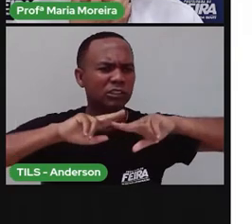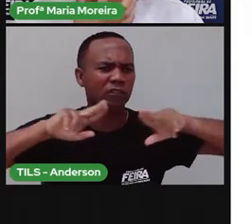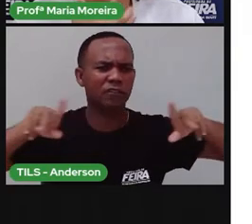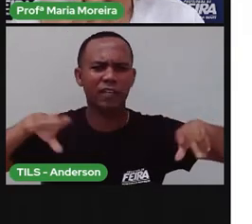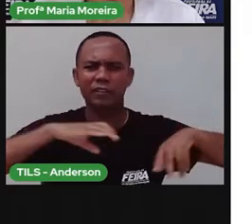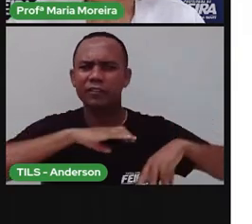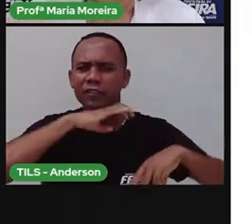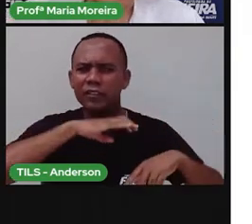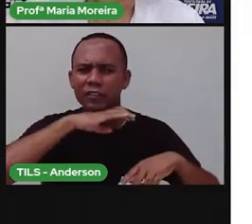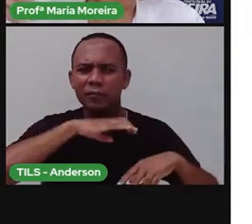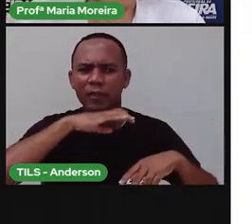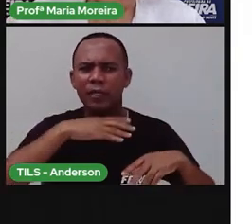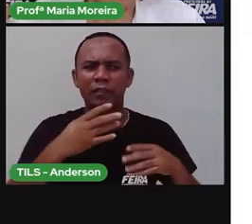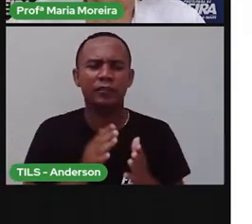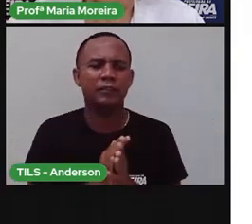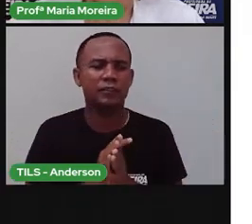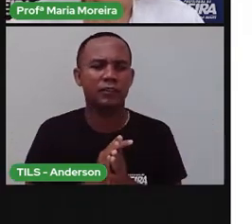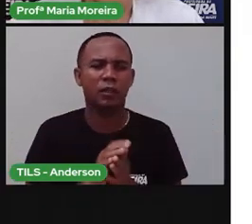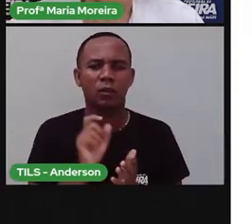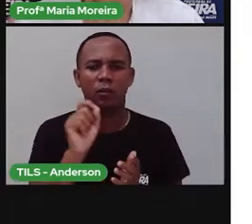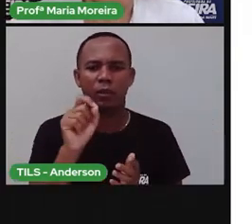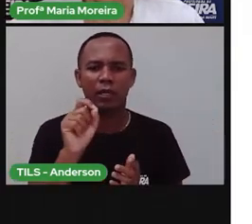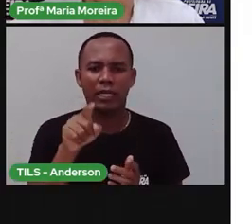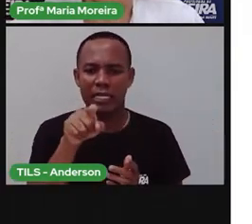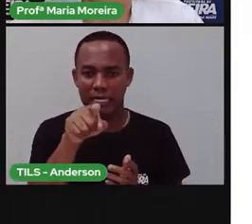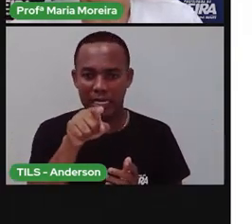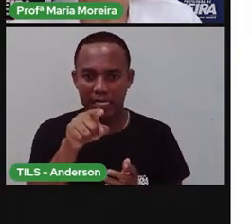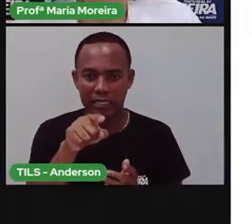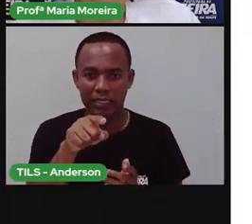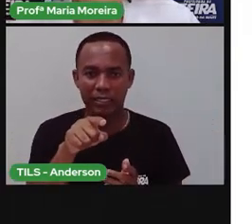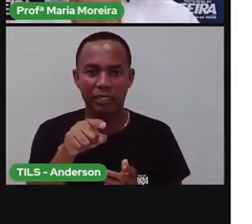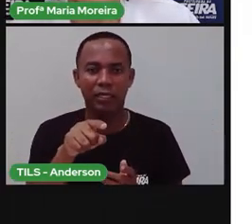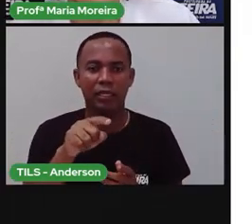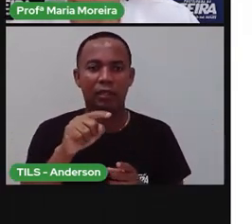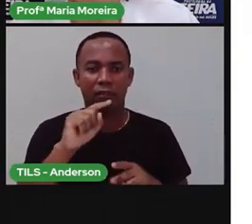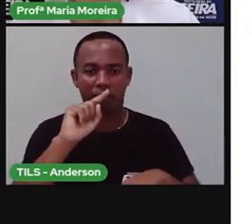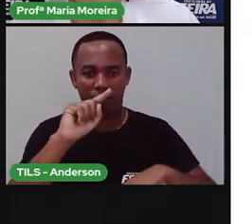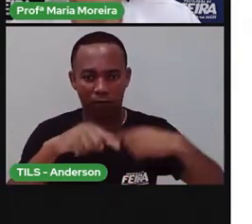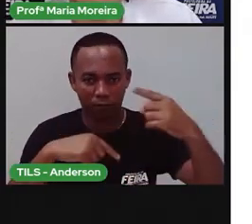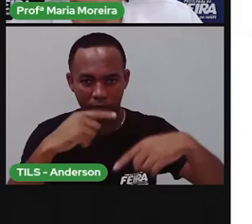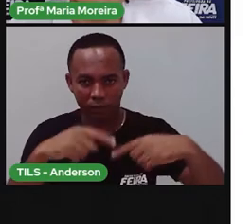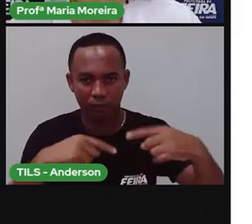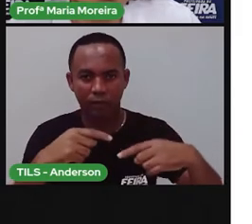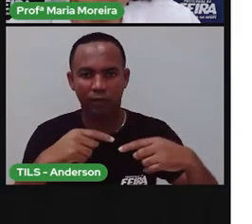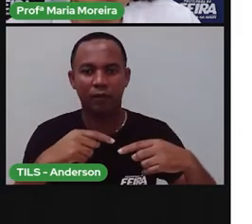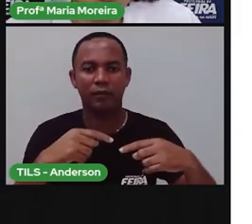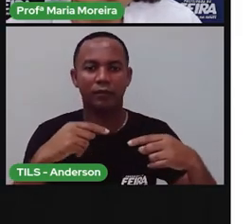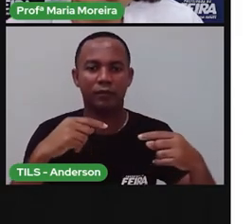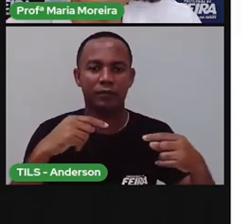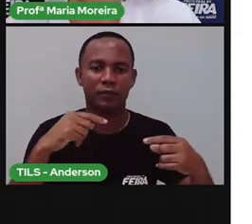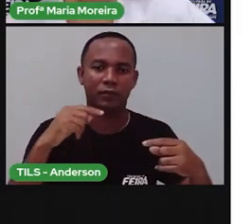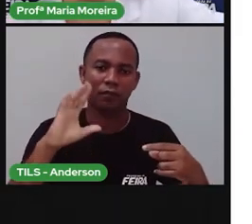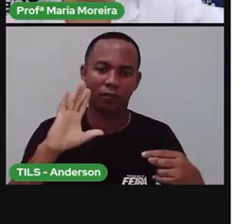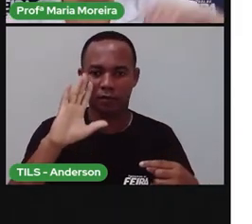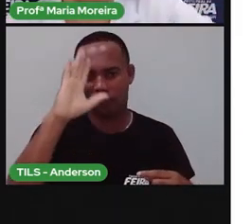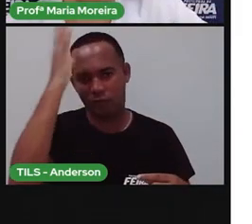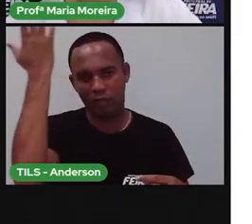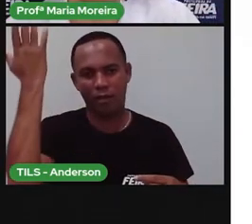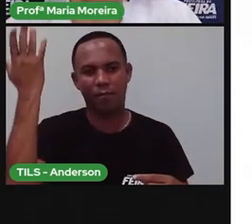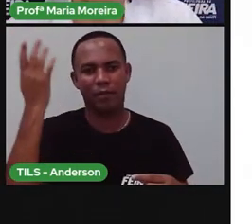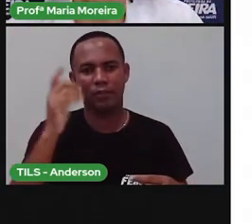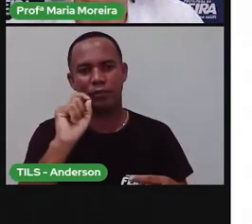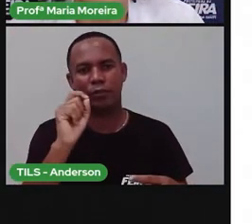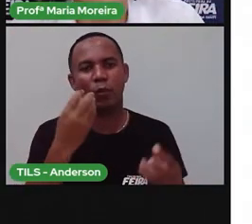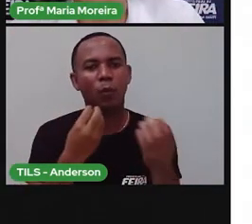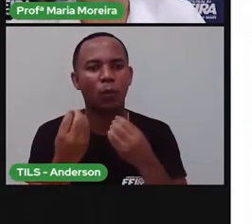pato, fazendo várias travessuras, mas também acaba falando de outros animais. Então, gente está falando, na